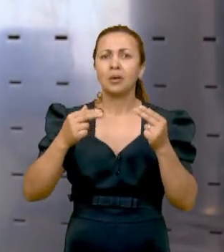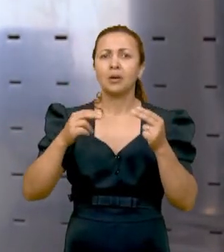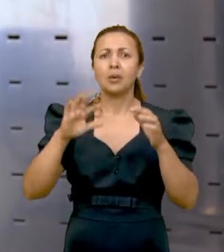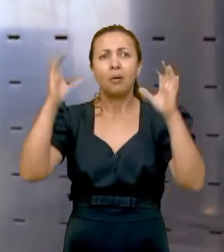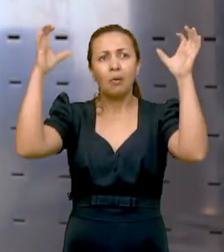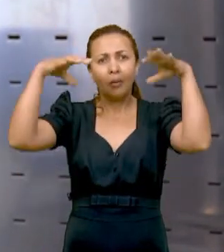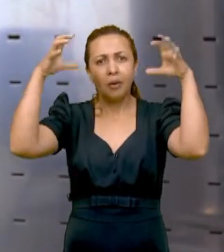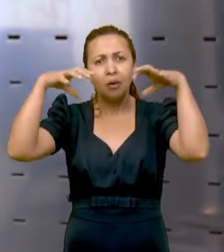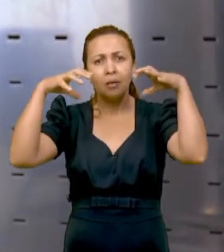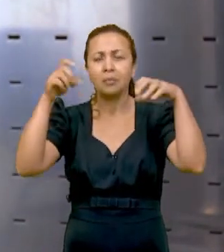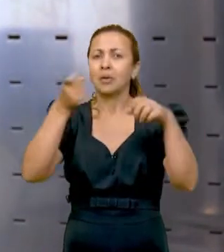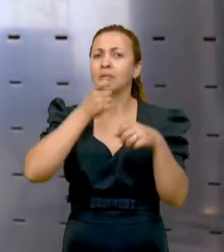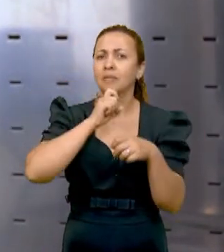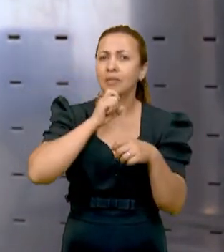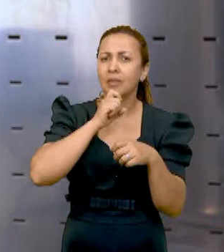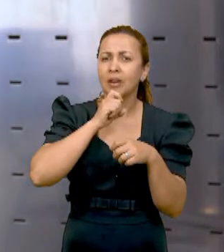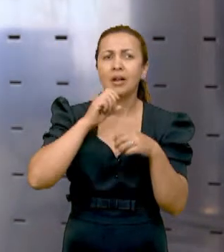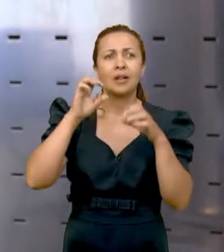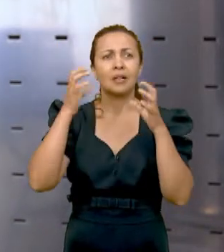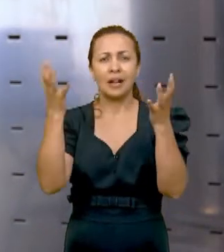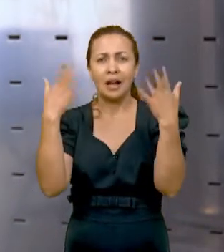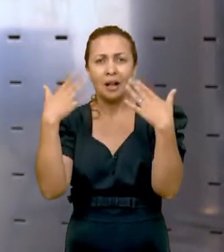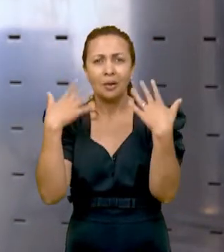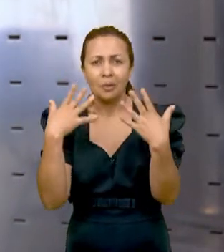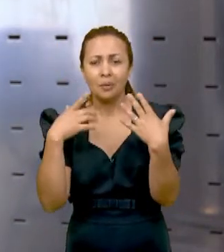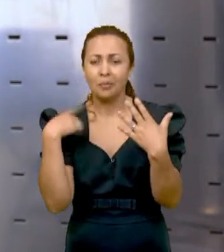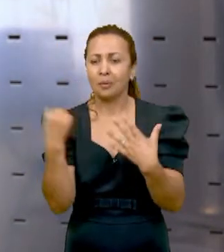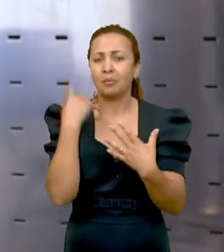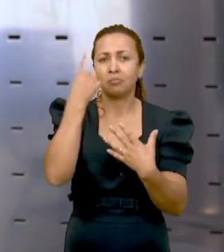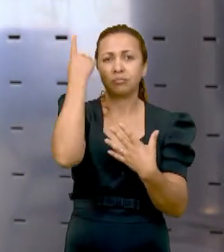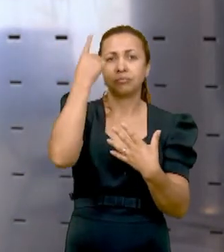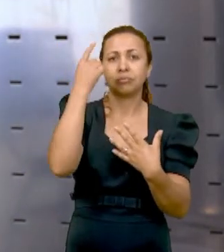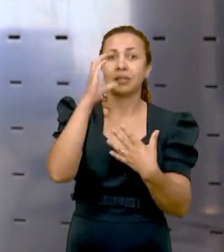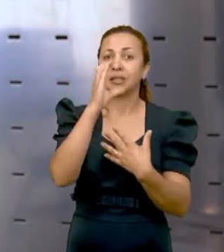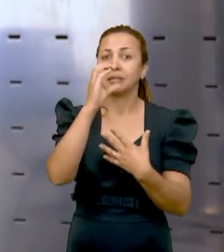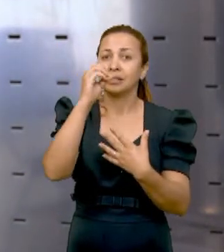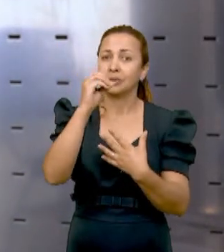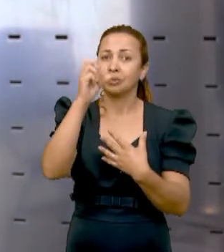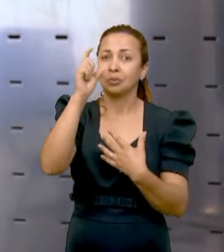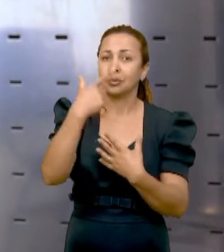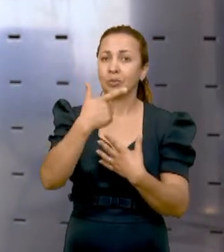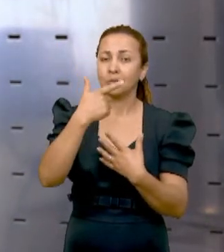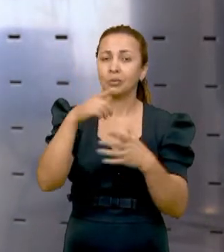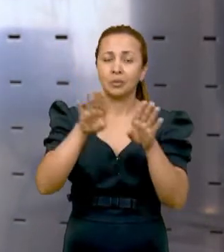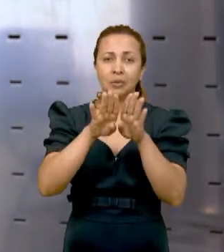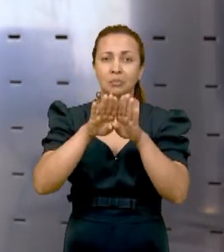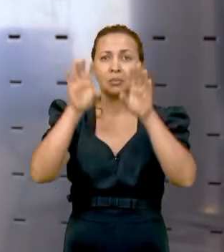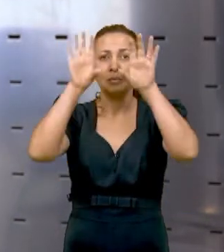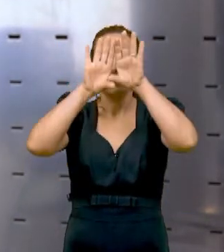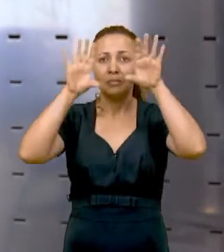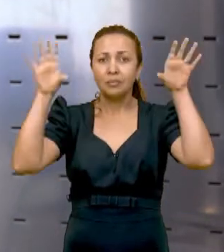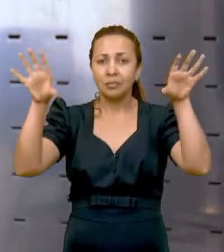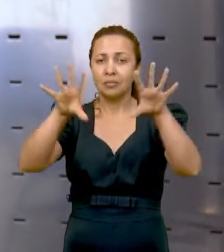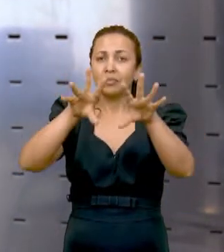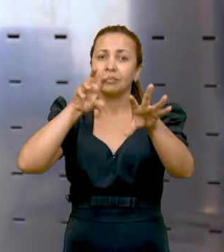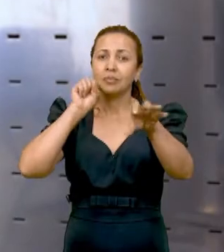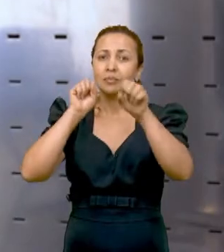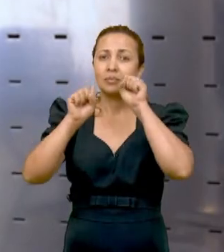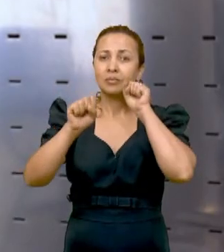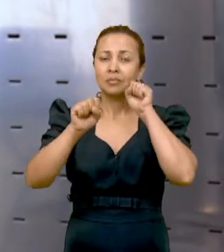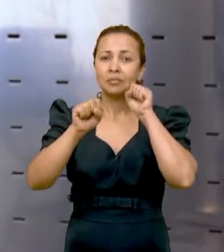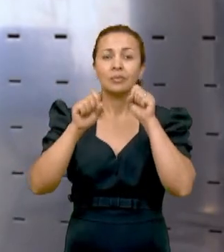cenários futuros de aumento de temperatura e de concentração de CO2 na atmosfera. Então, o a gente faz aqui?